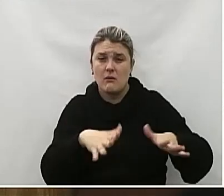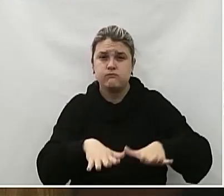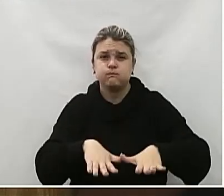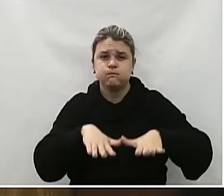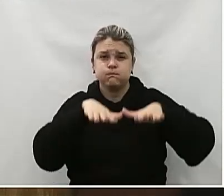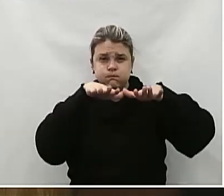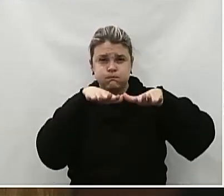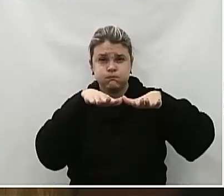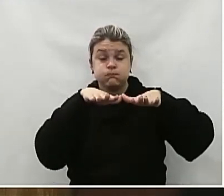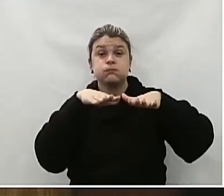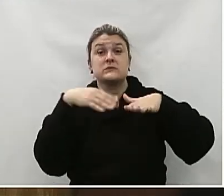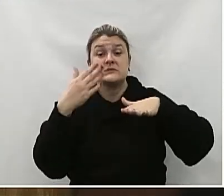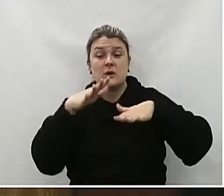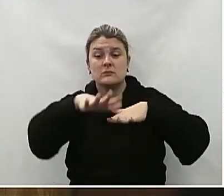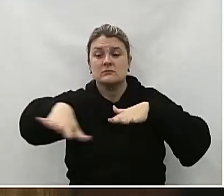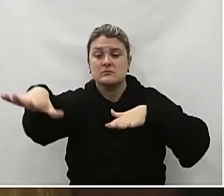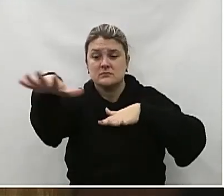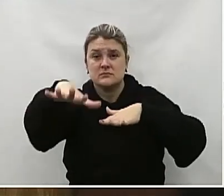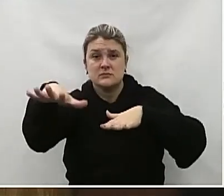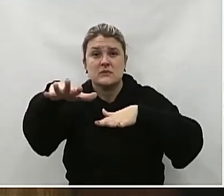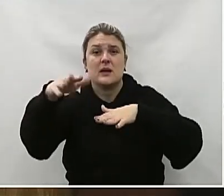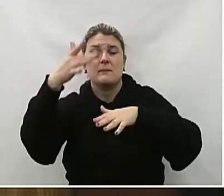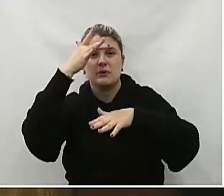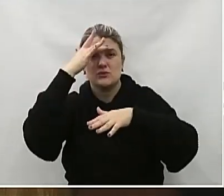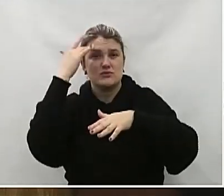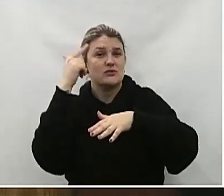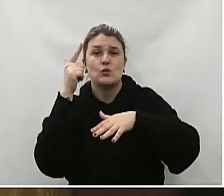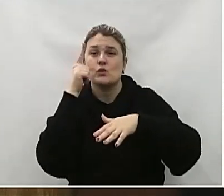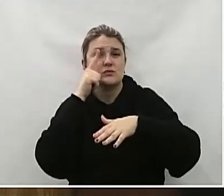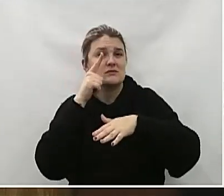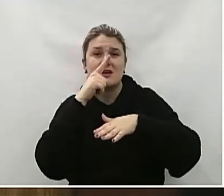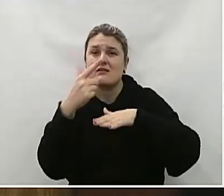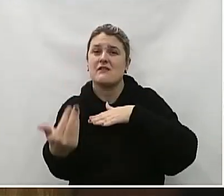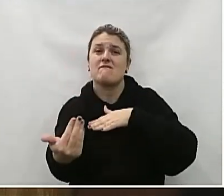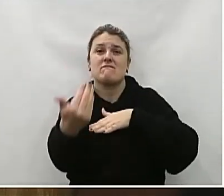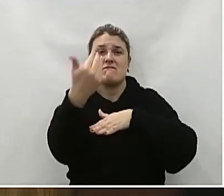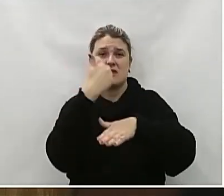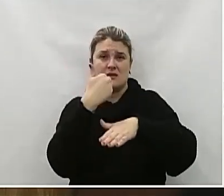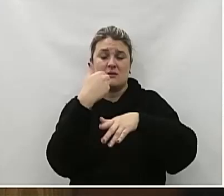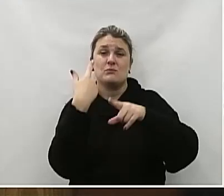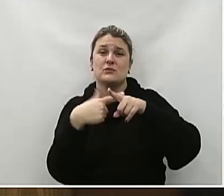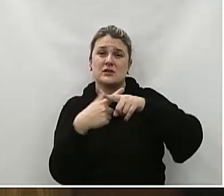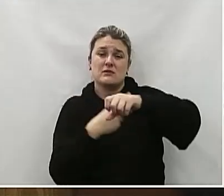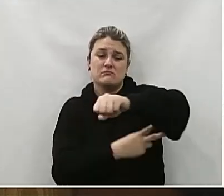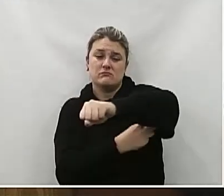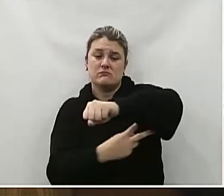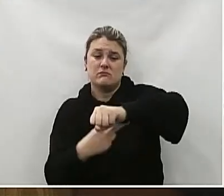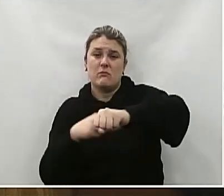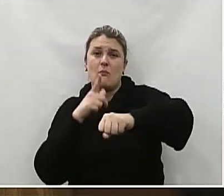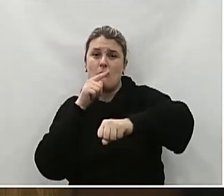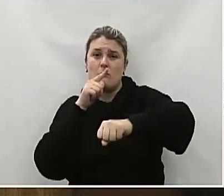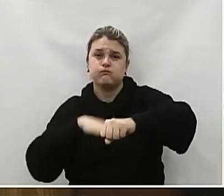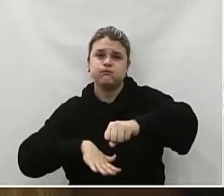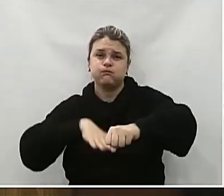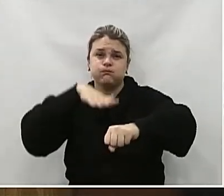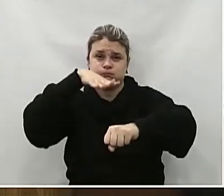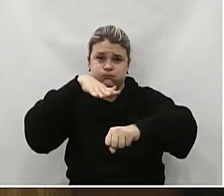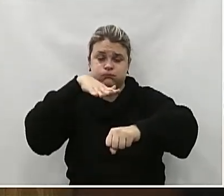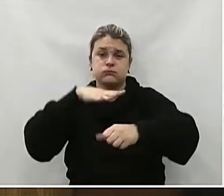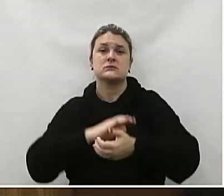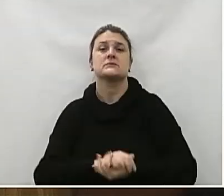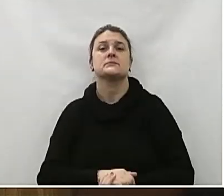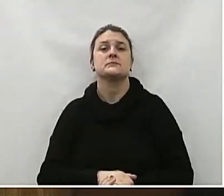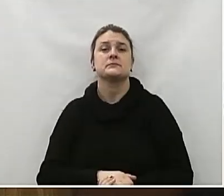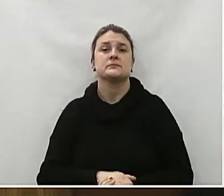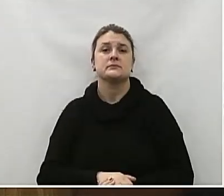Resultando no isolamento de uma parcela significativa de nossa população Que depende da rota que conecta através do município de Paula